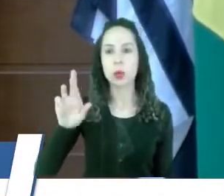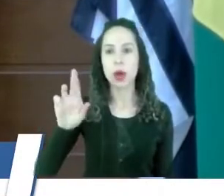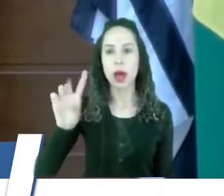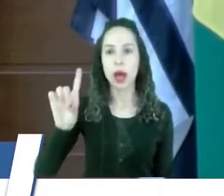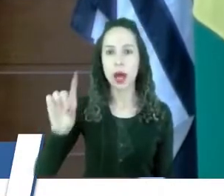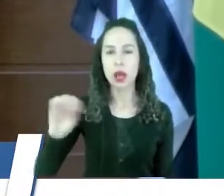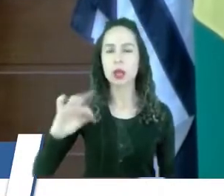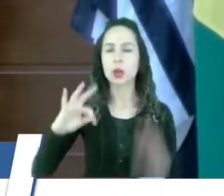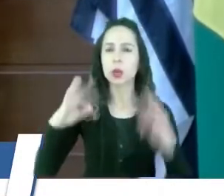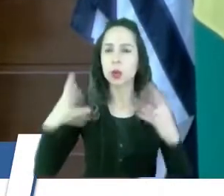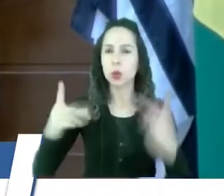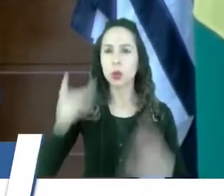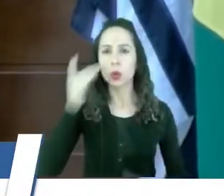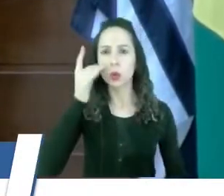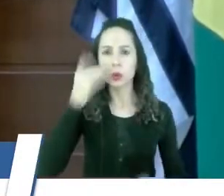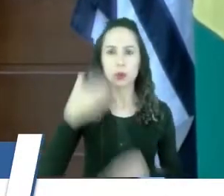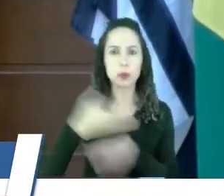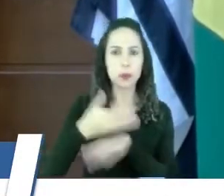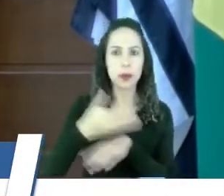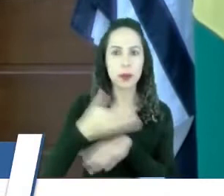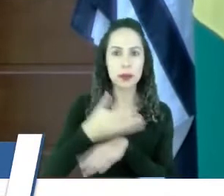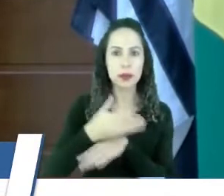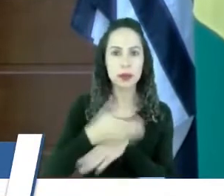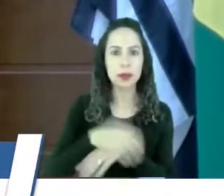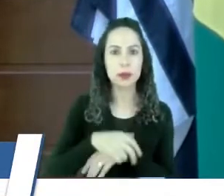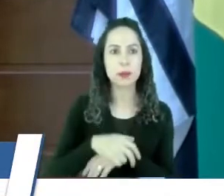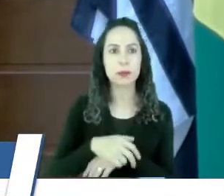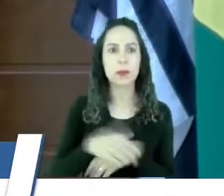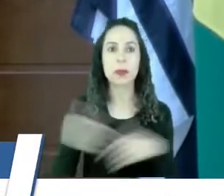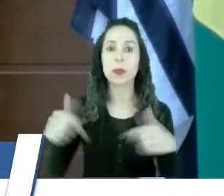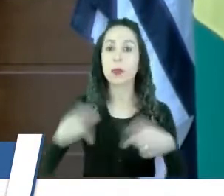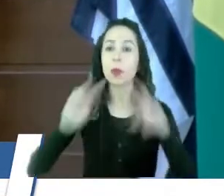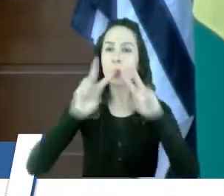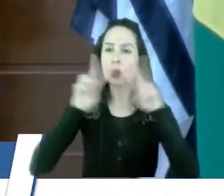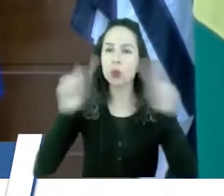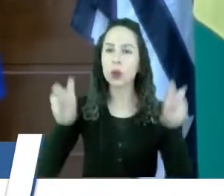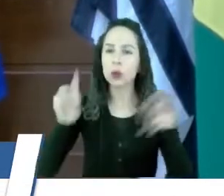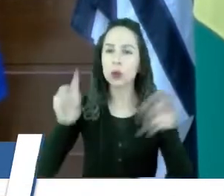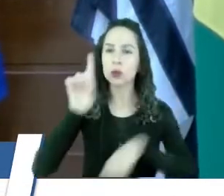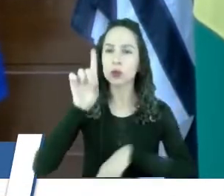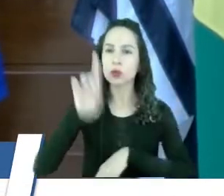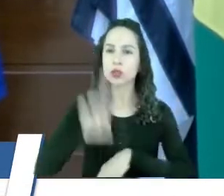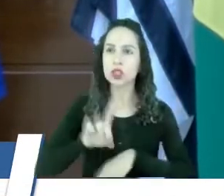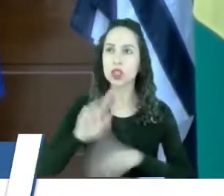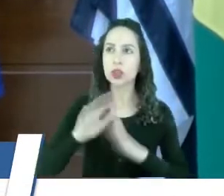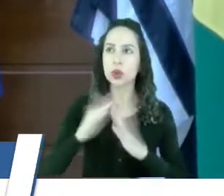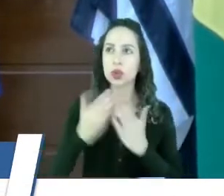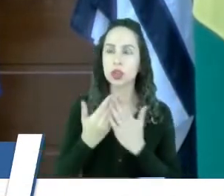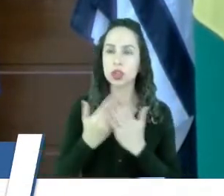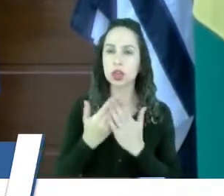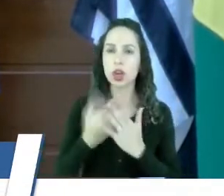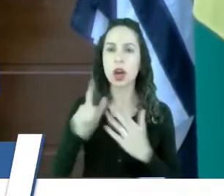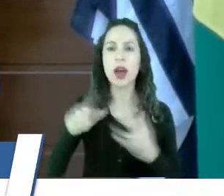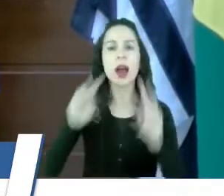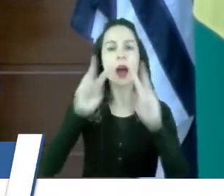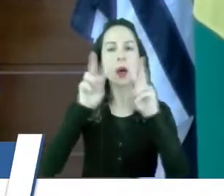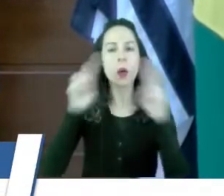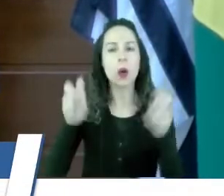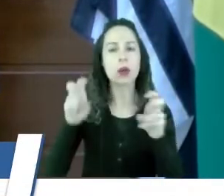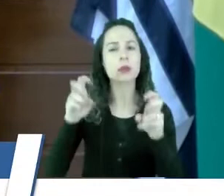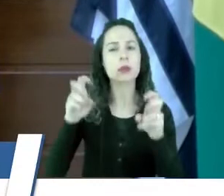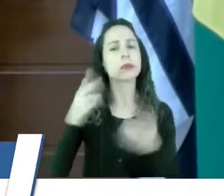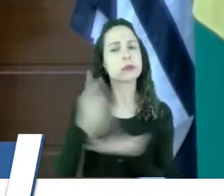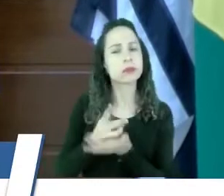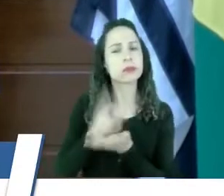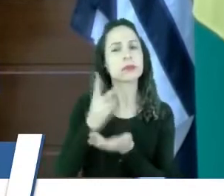os presentes. Esse assunto sobre diretores de escola é um assunto recorrente aqui nessa casa.